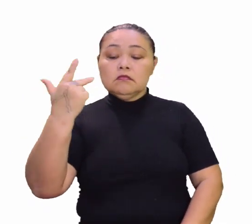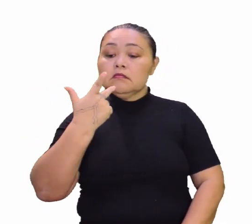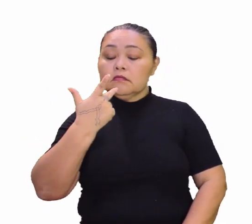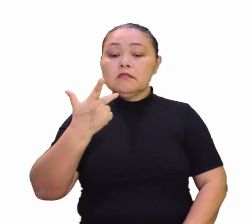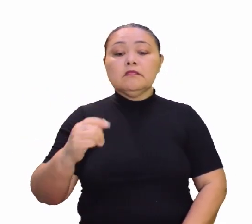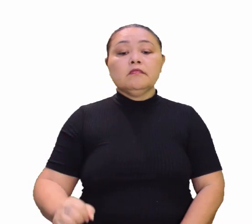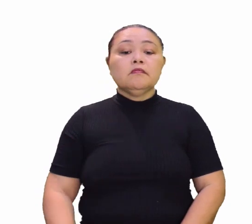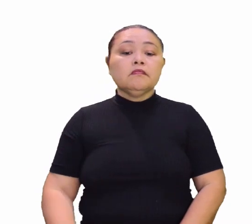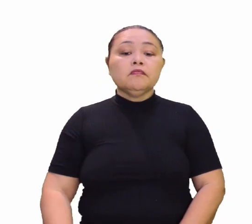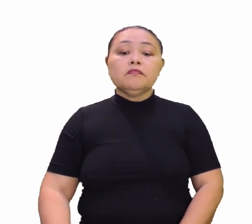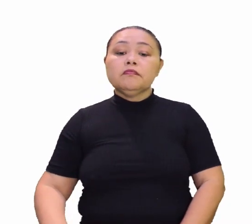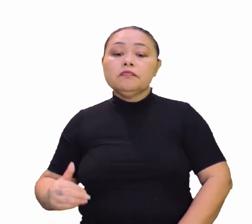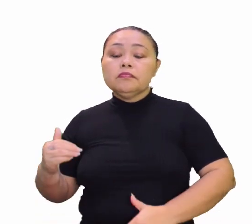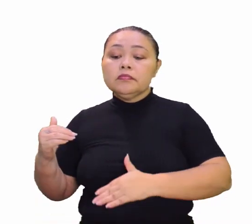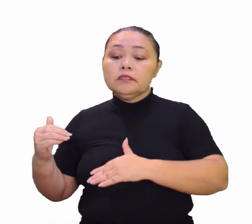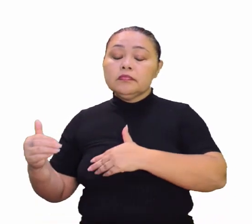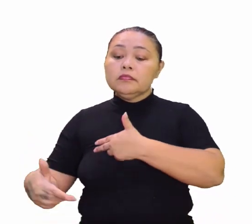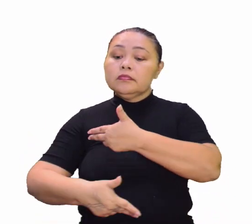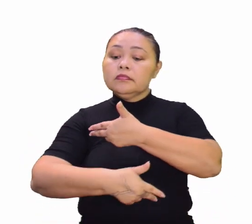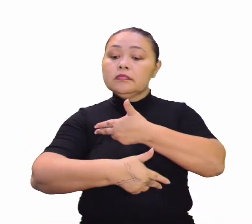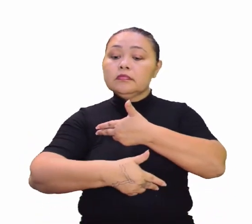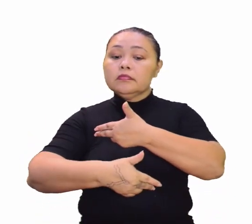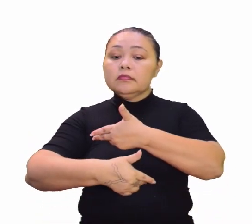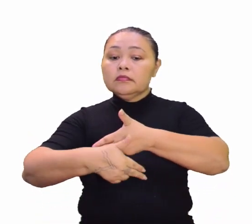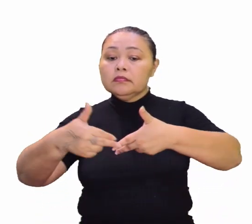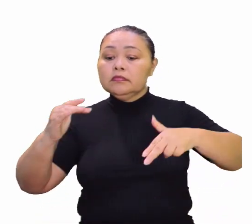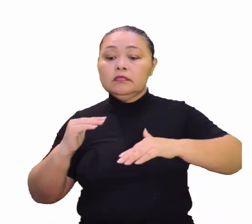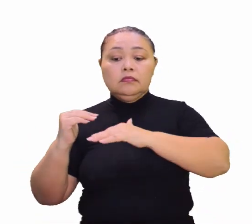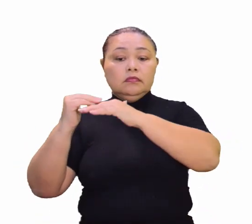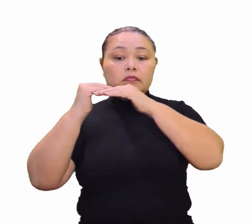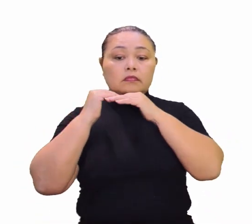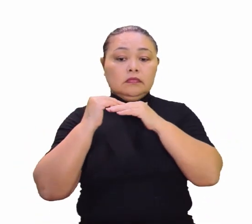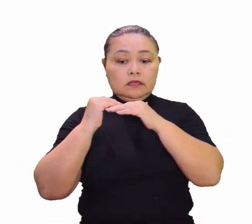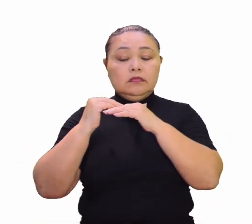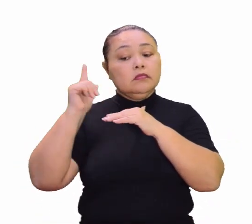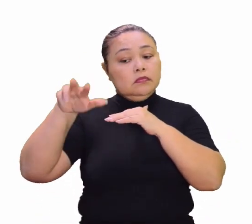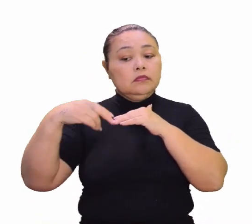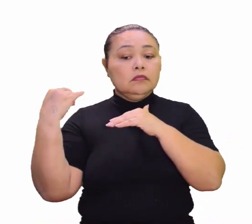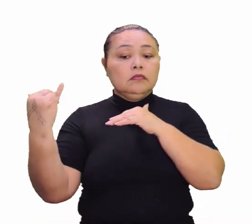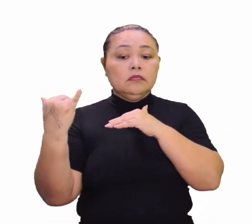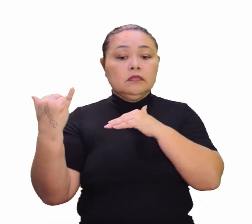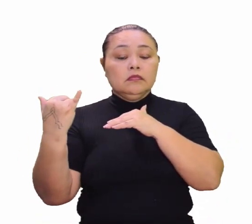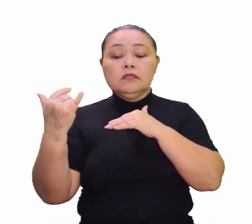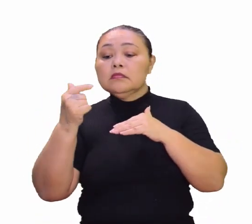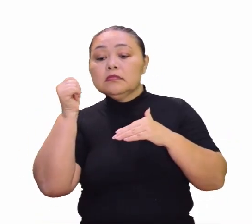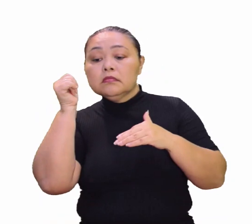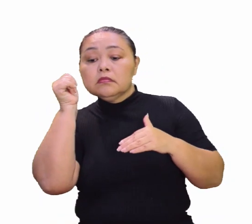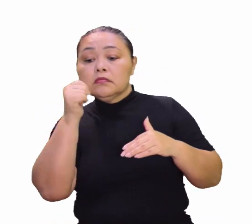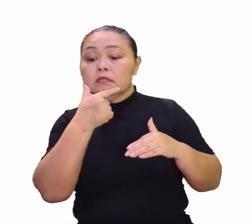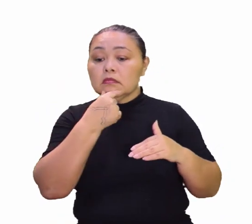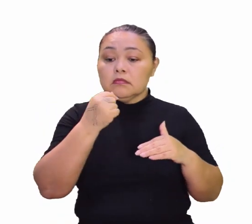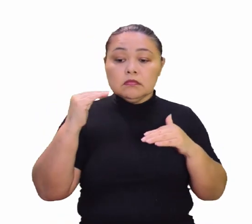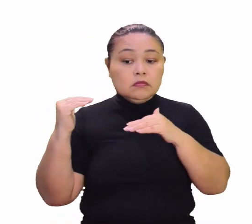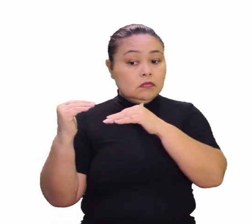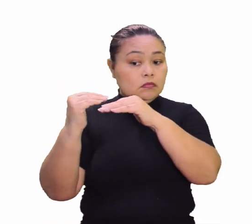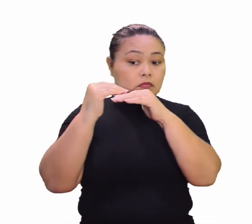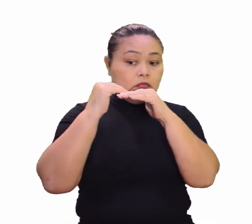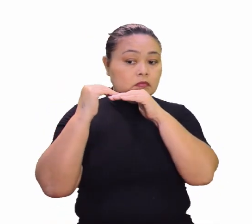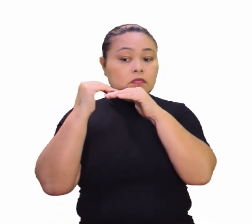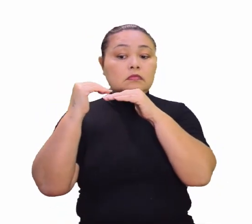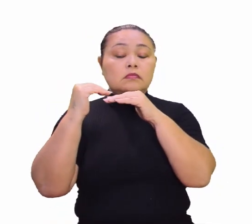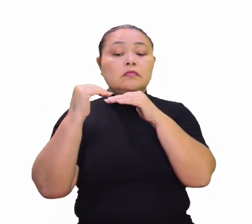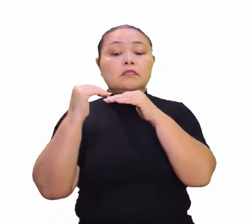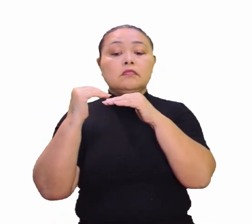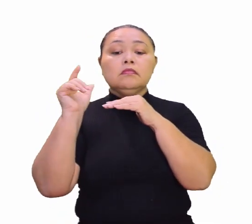acabamos de falar, né? Exato. Cinco, igualdade de gênero. Isso é muito importante, né? Homens e mulheres têm que ser tratados